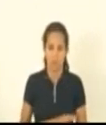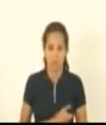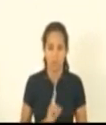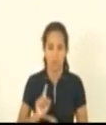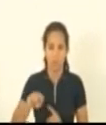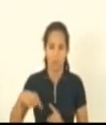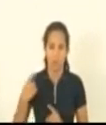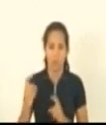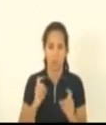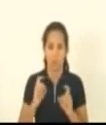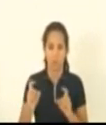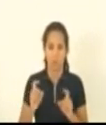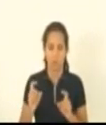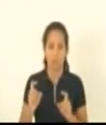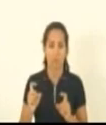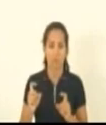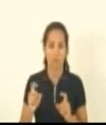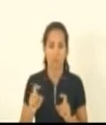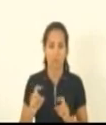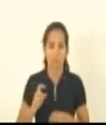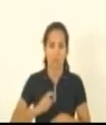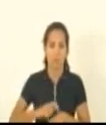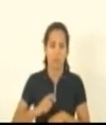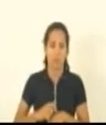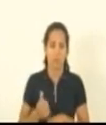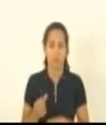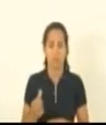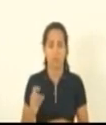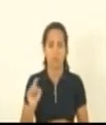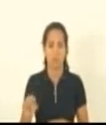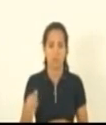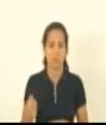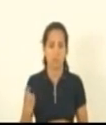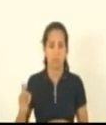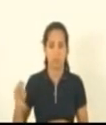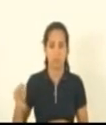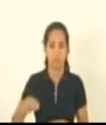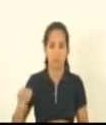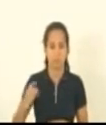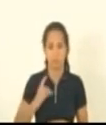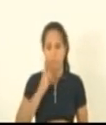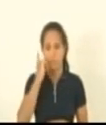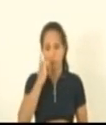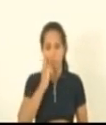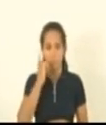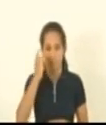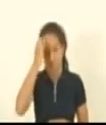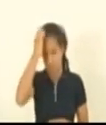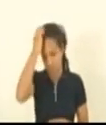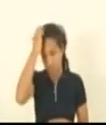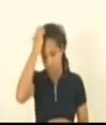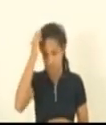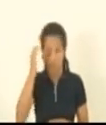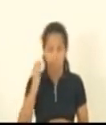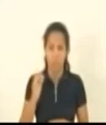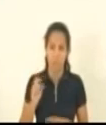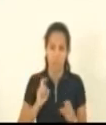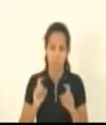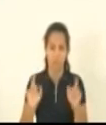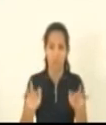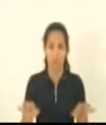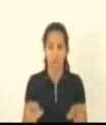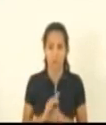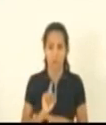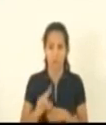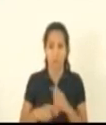próxima sessão extraordinária 16 horas e 15 minutos preciso deputados para que marquem suas presenças já vou derrubar a sessão e abrir o